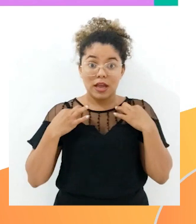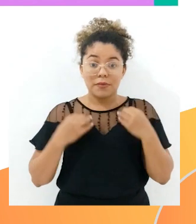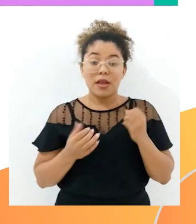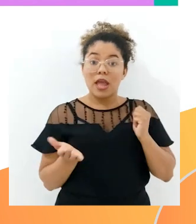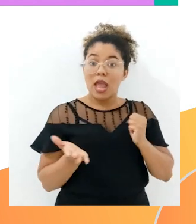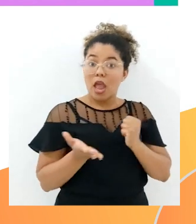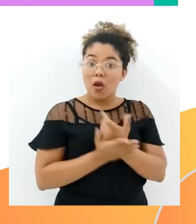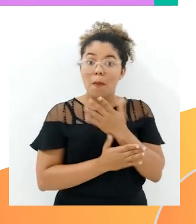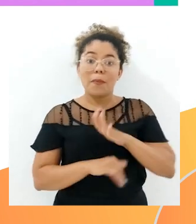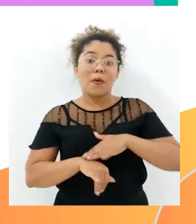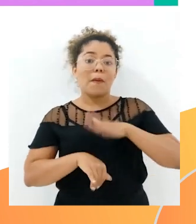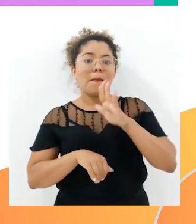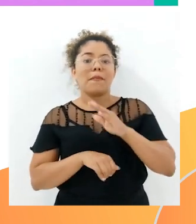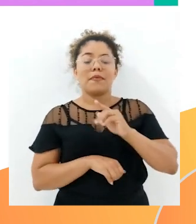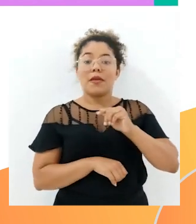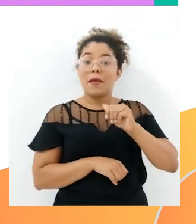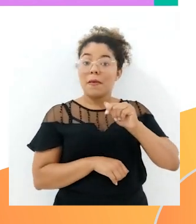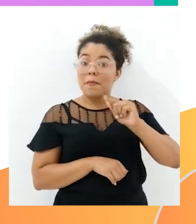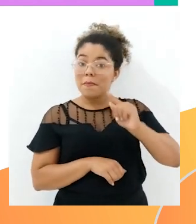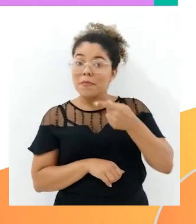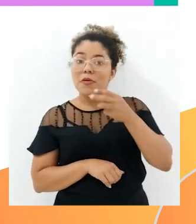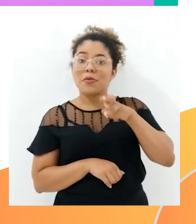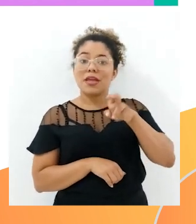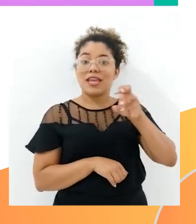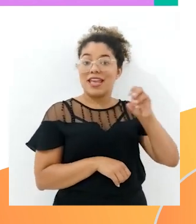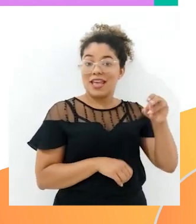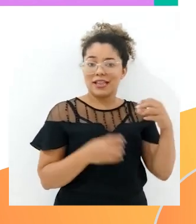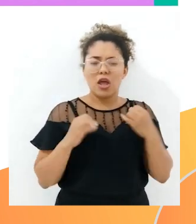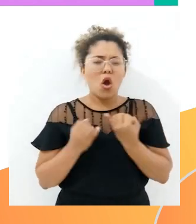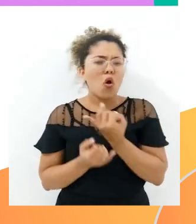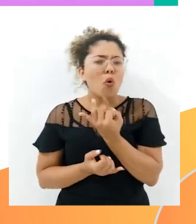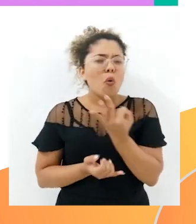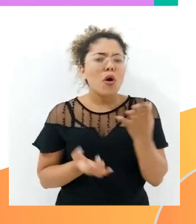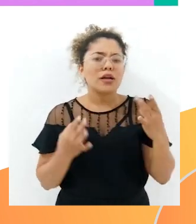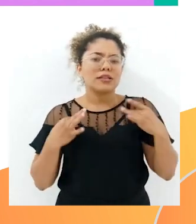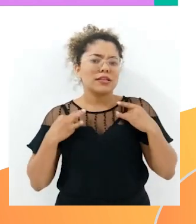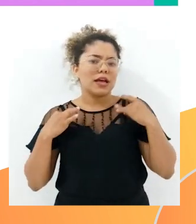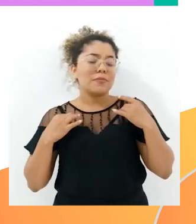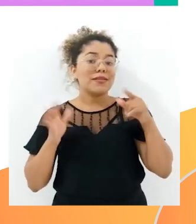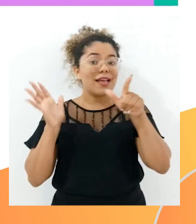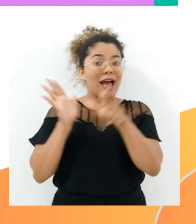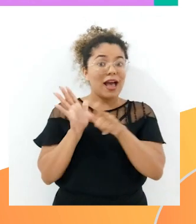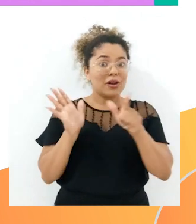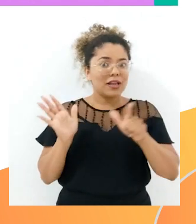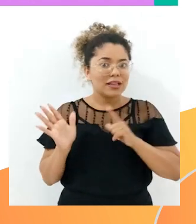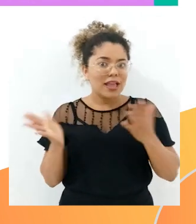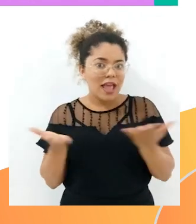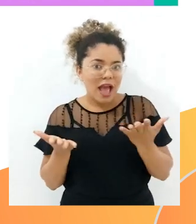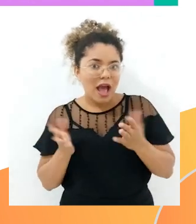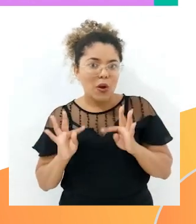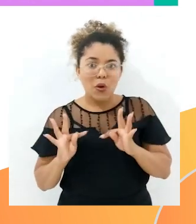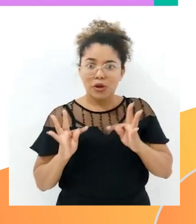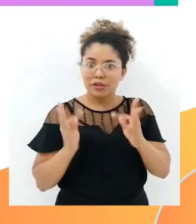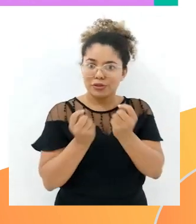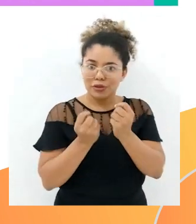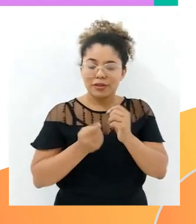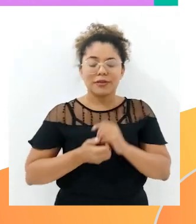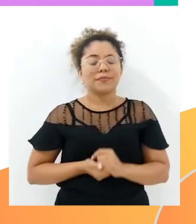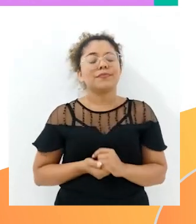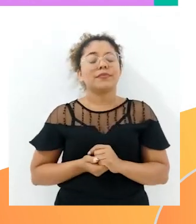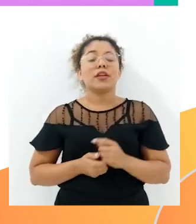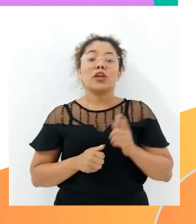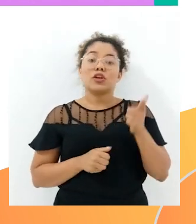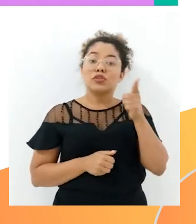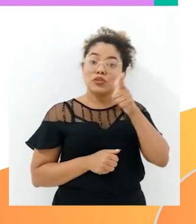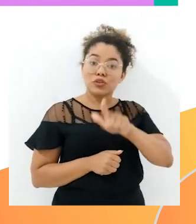comprou mais 1.500 camisetas. Quantas camisetas a loja tem agora no total? Então, mais